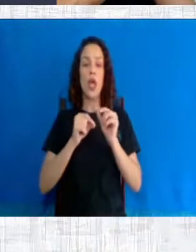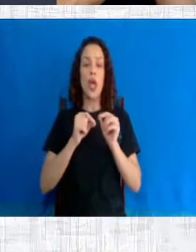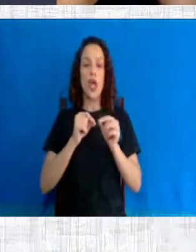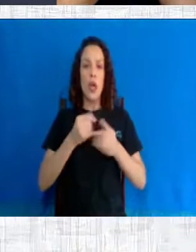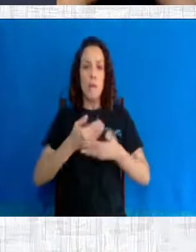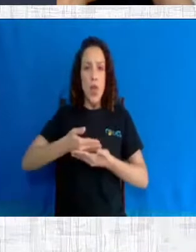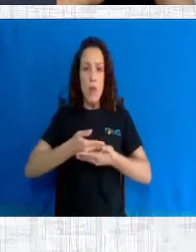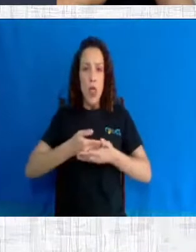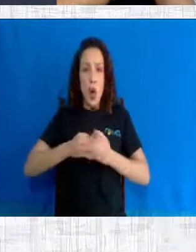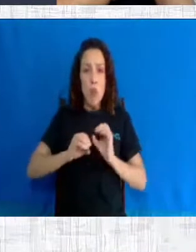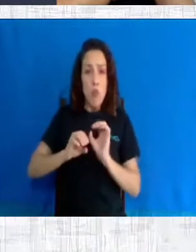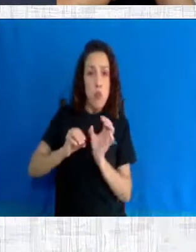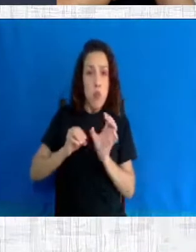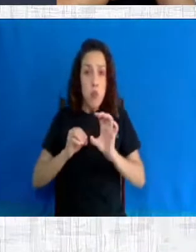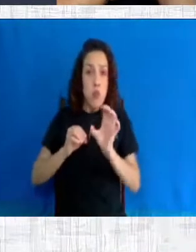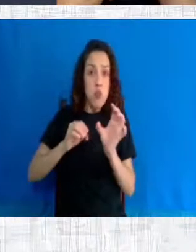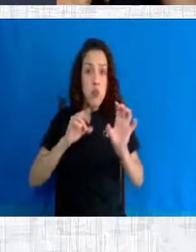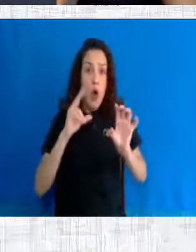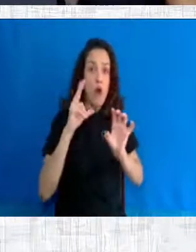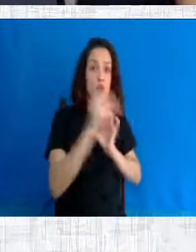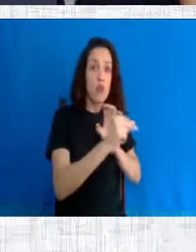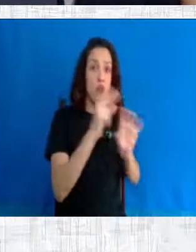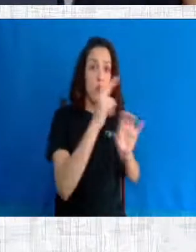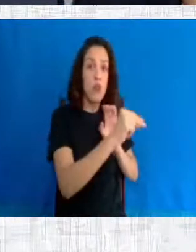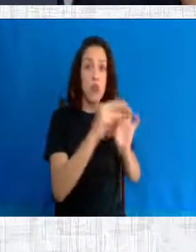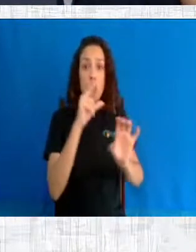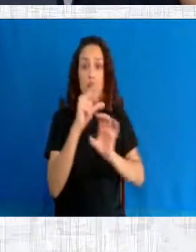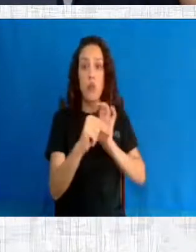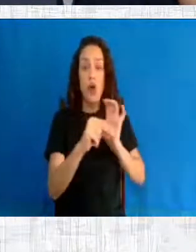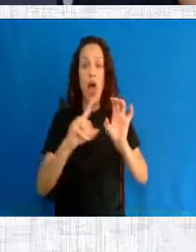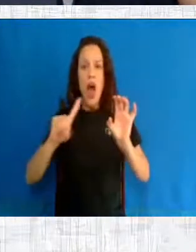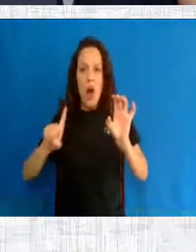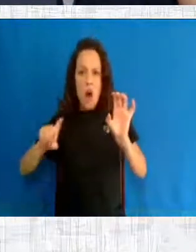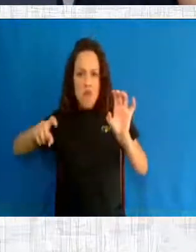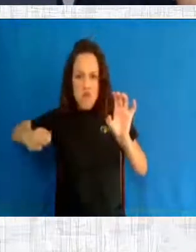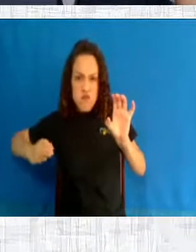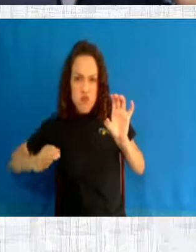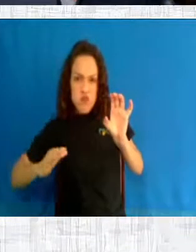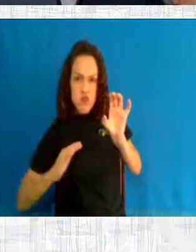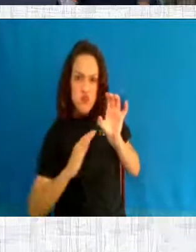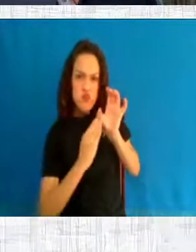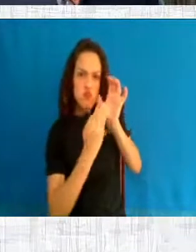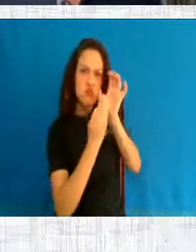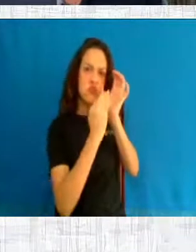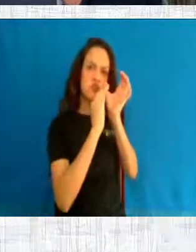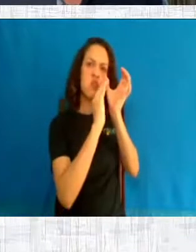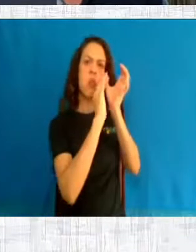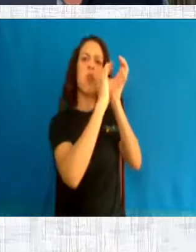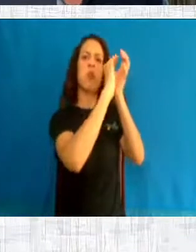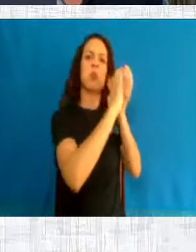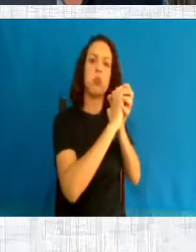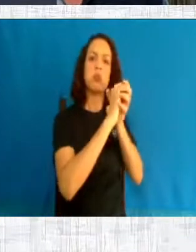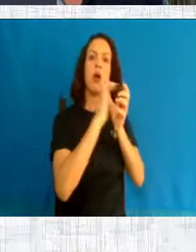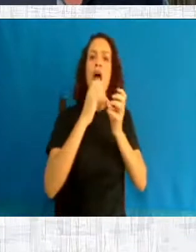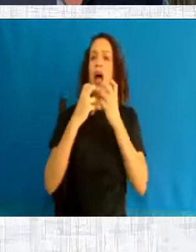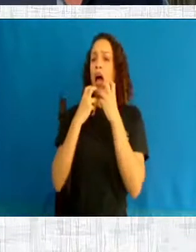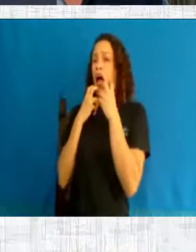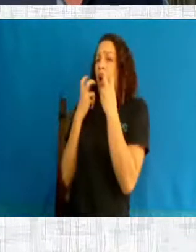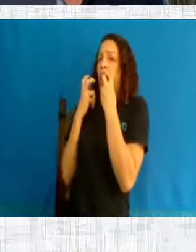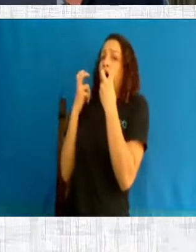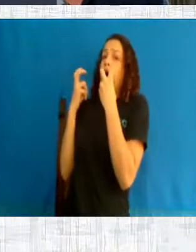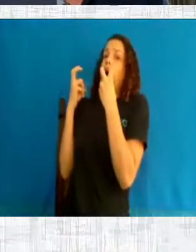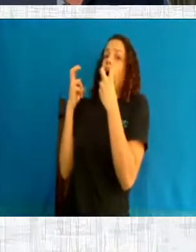despedaçá-lo no aborto. O bebezinho dá um grito, um grito que ninguém pode ouvir, um grito silencioso.